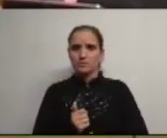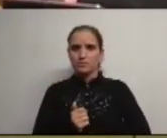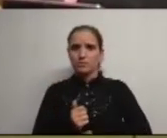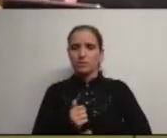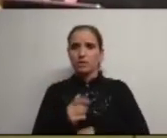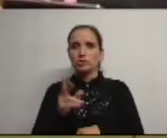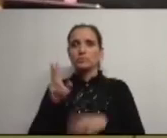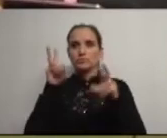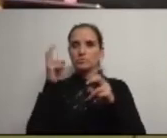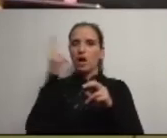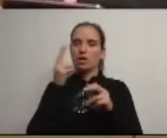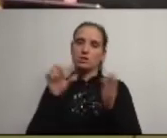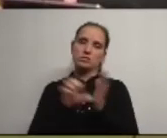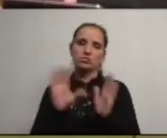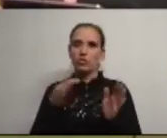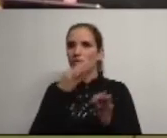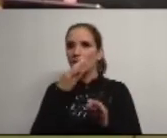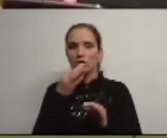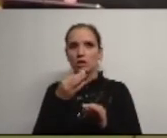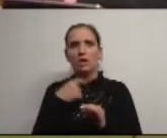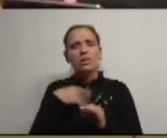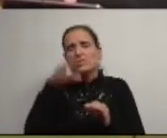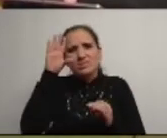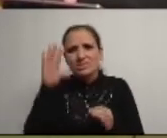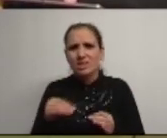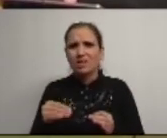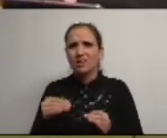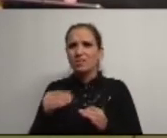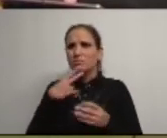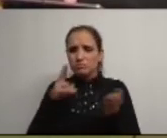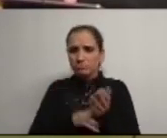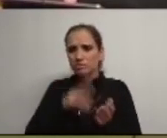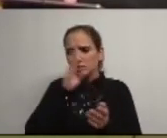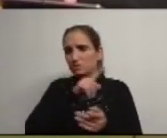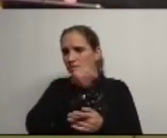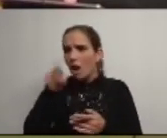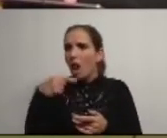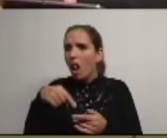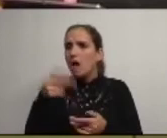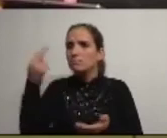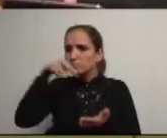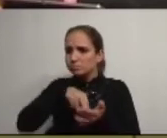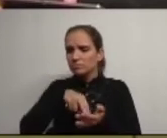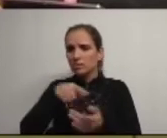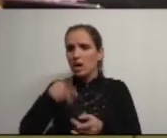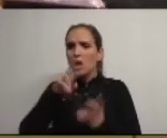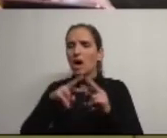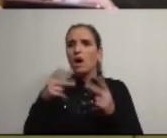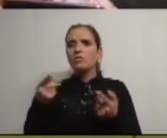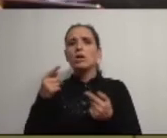sobre o Centro de Artes já falei aqui eu não sei sinceramente que eu não sei se vocês estivessem à frente deste Conselho